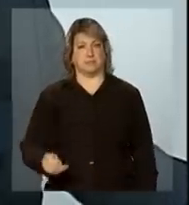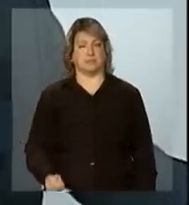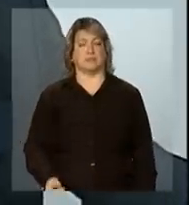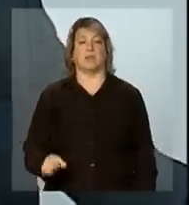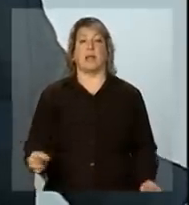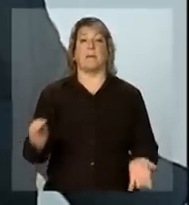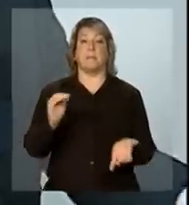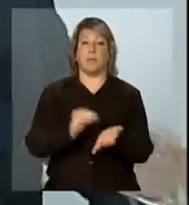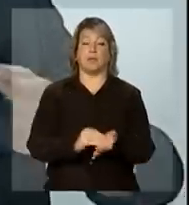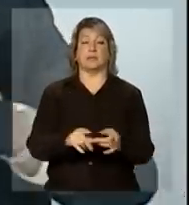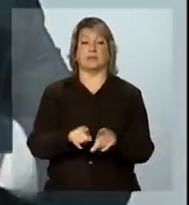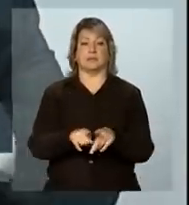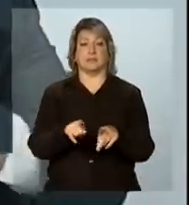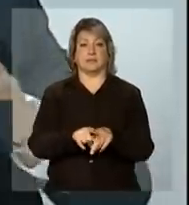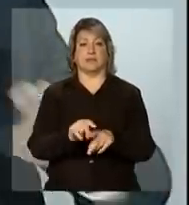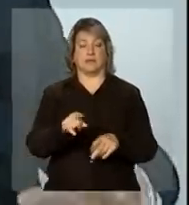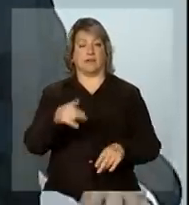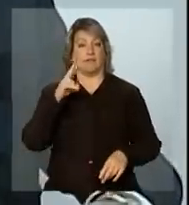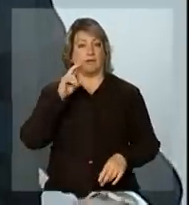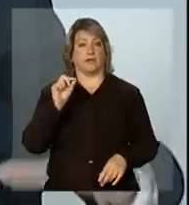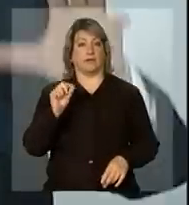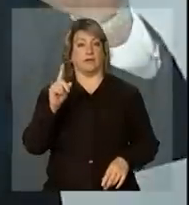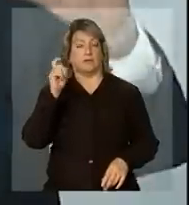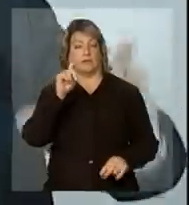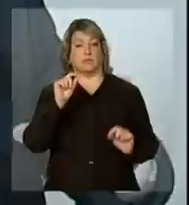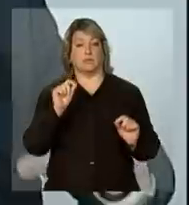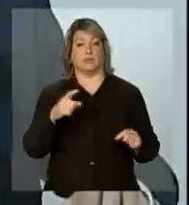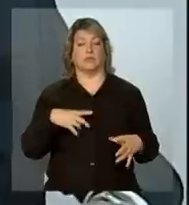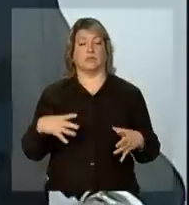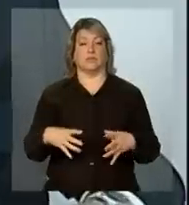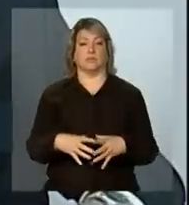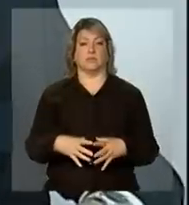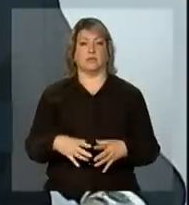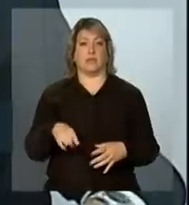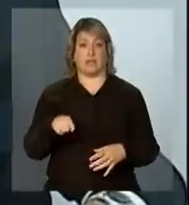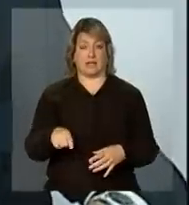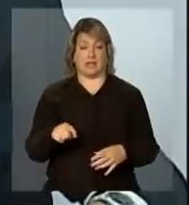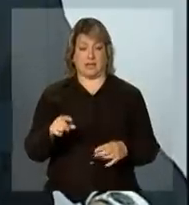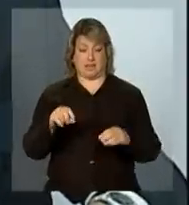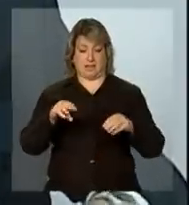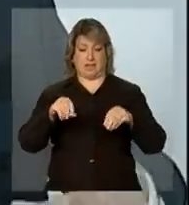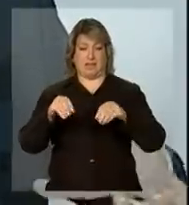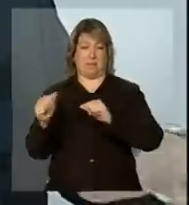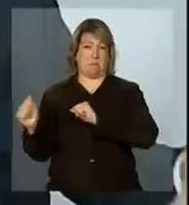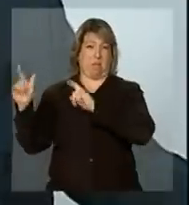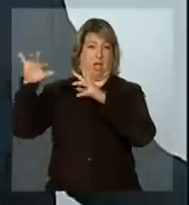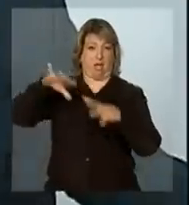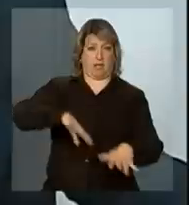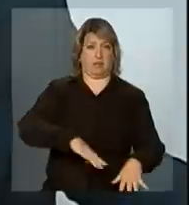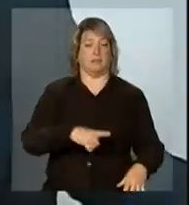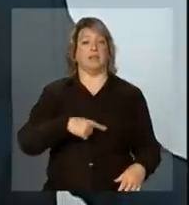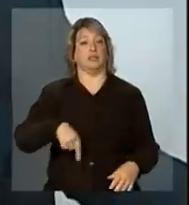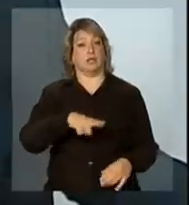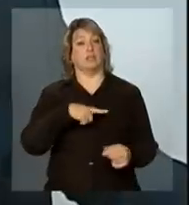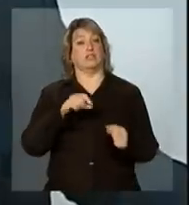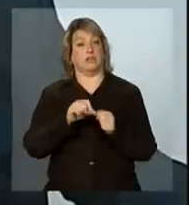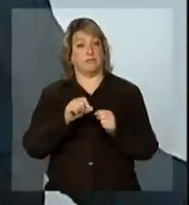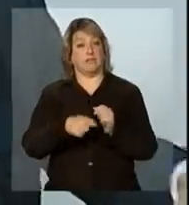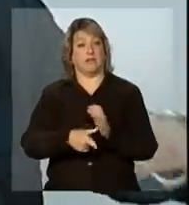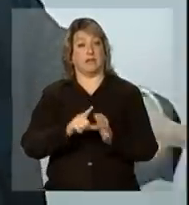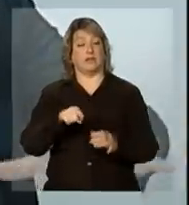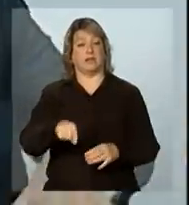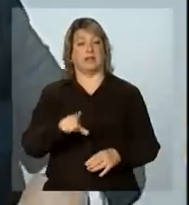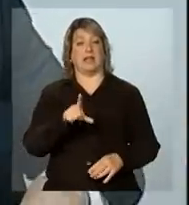E colocar, você vê o nível de dificuldade, essa encosta que caiu, nós tínhamos feito a licitação